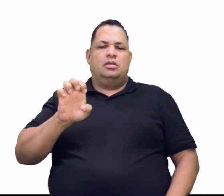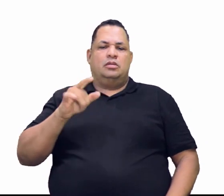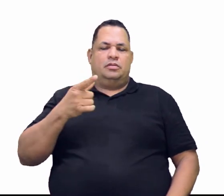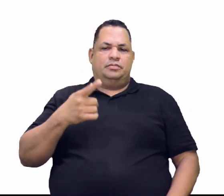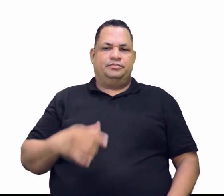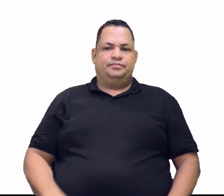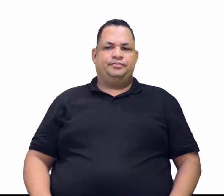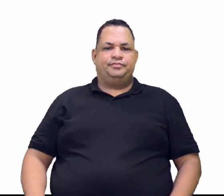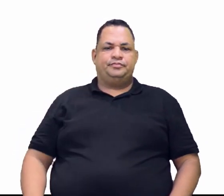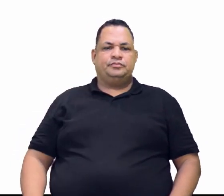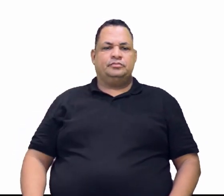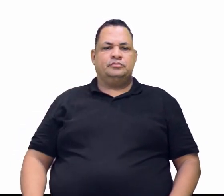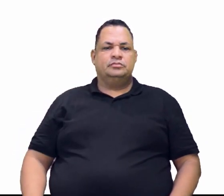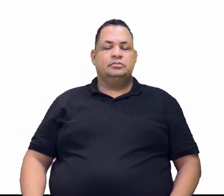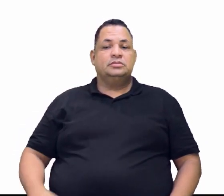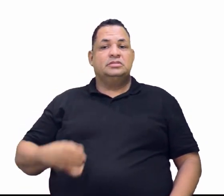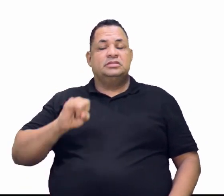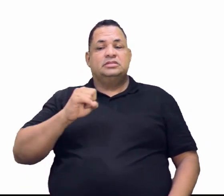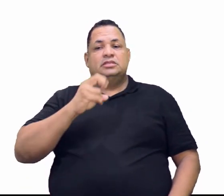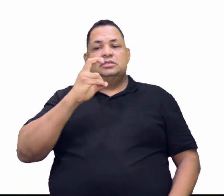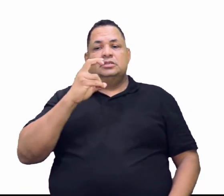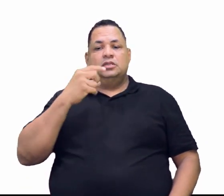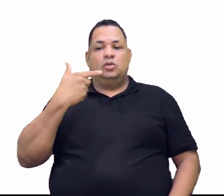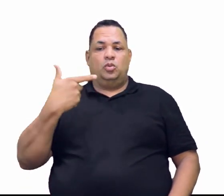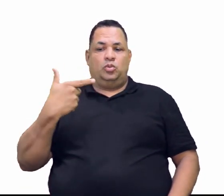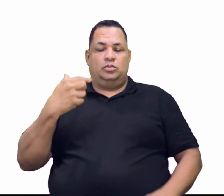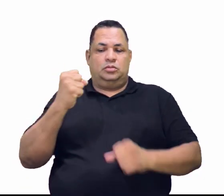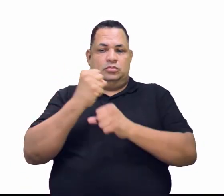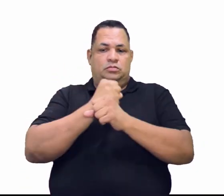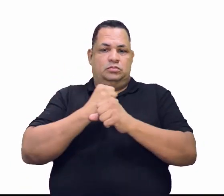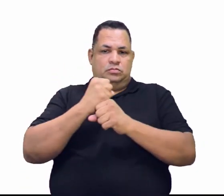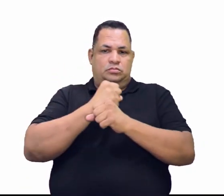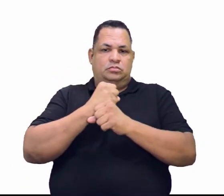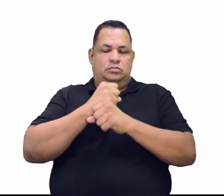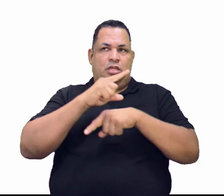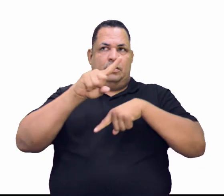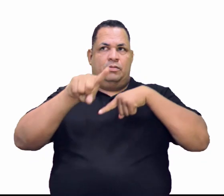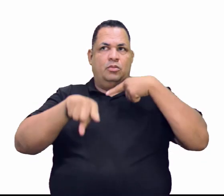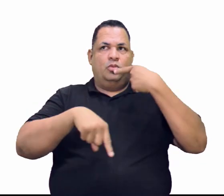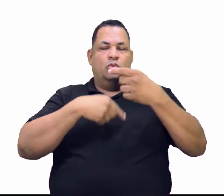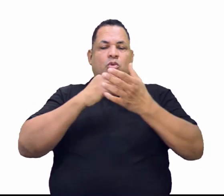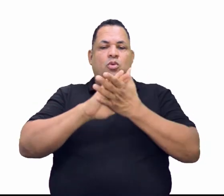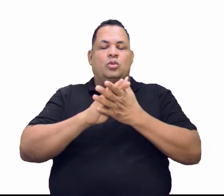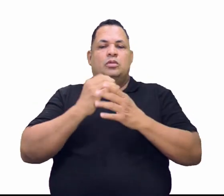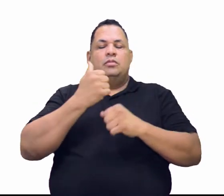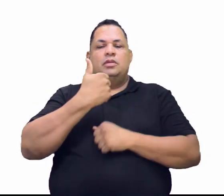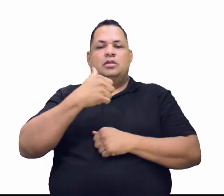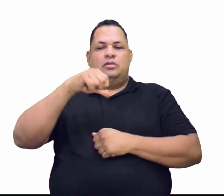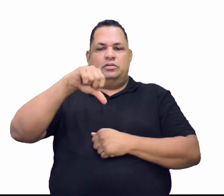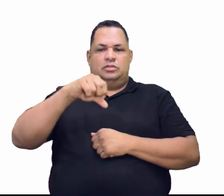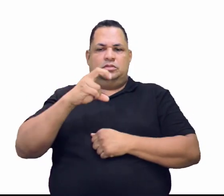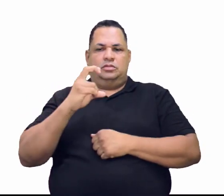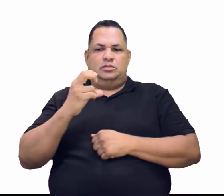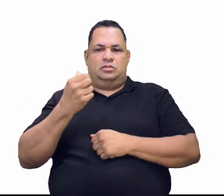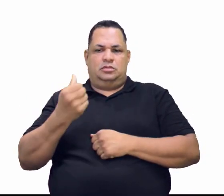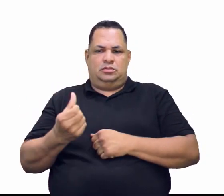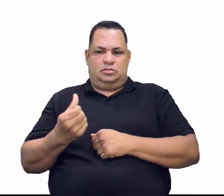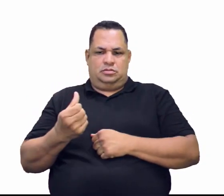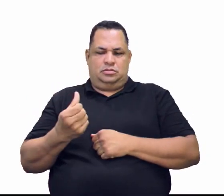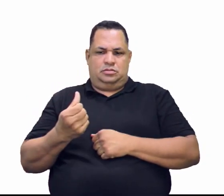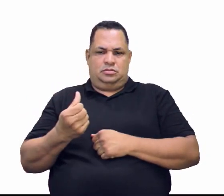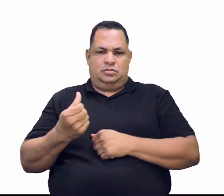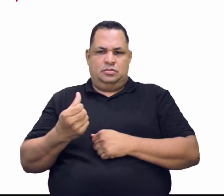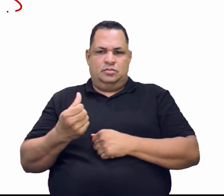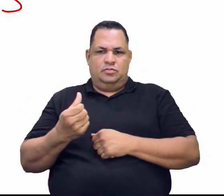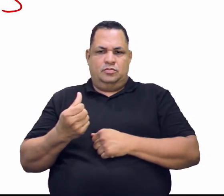Se é em 52, em 56, 1956, olha